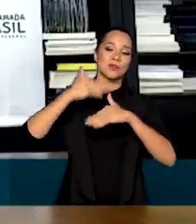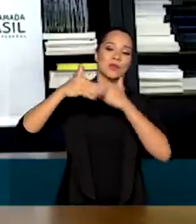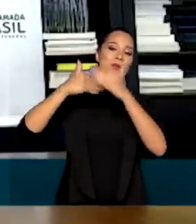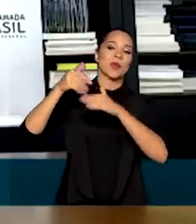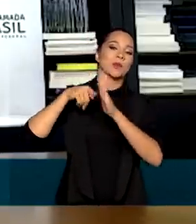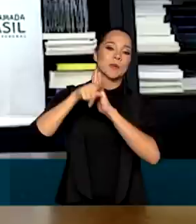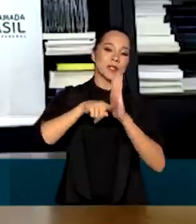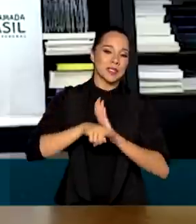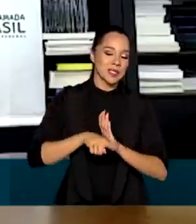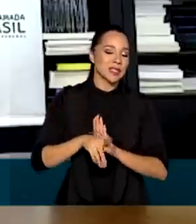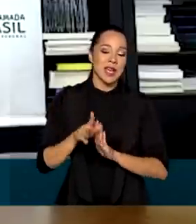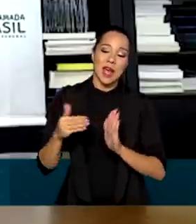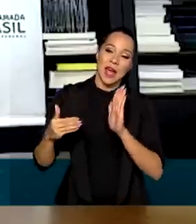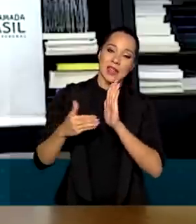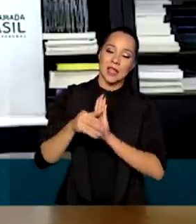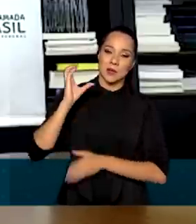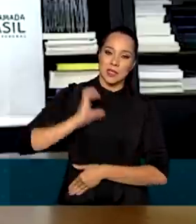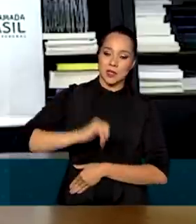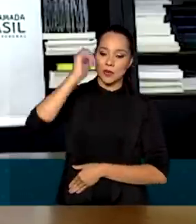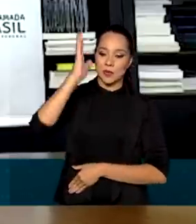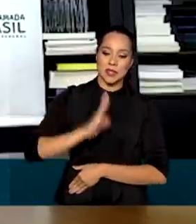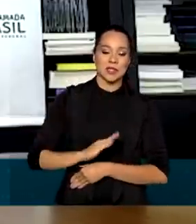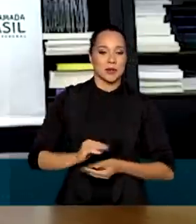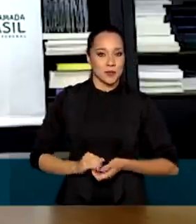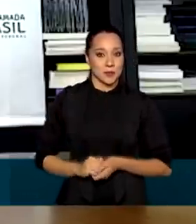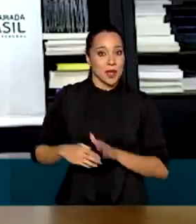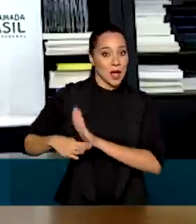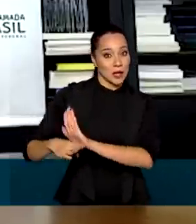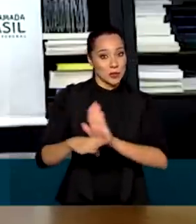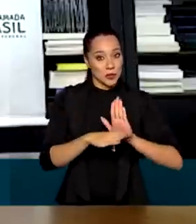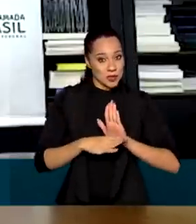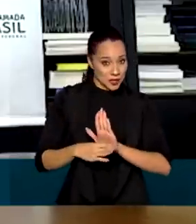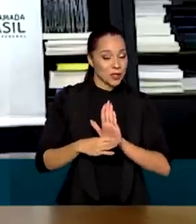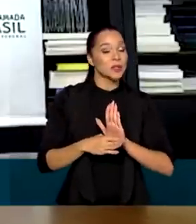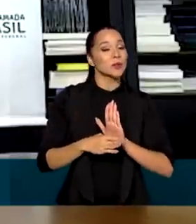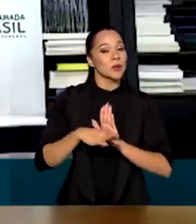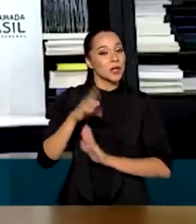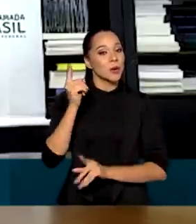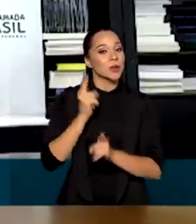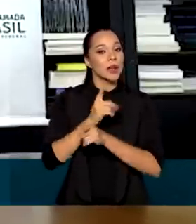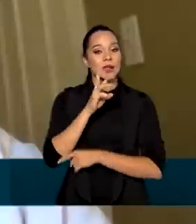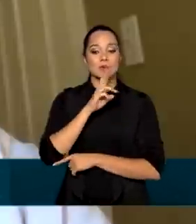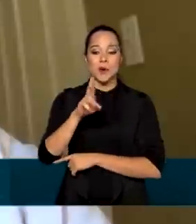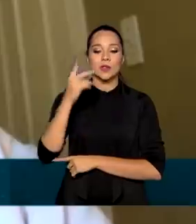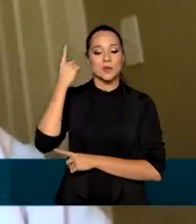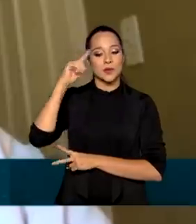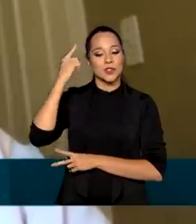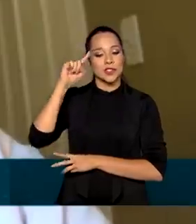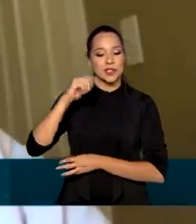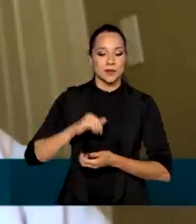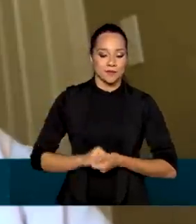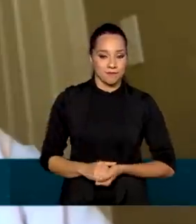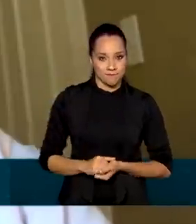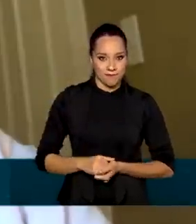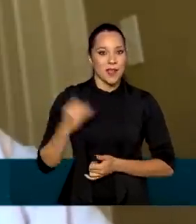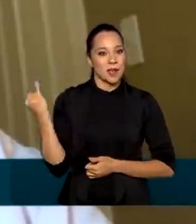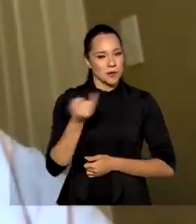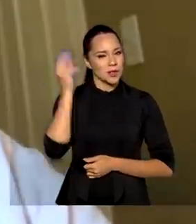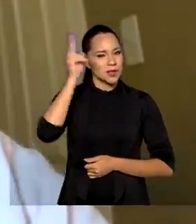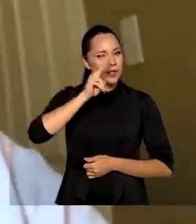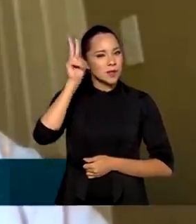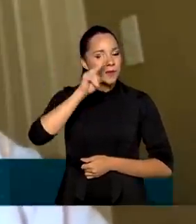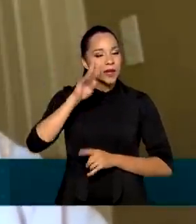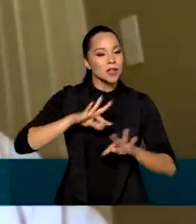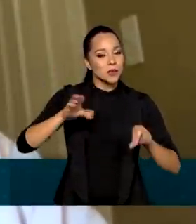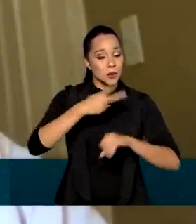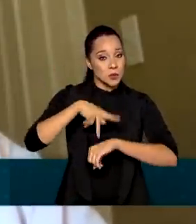pesquisa até o cidadão brasileiro, beneficiando em soluções do dia a dia. É importante lembrar que todos os países que